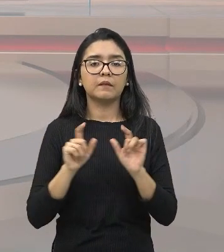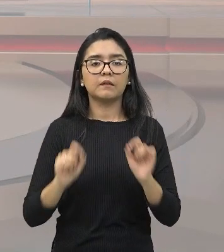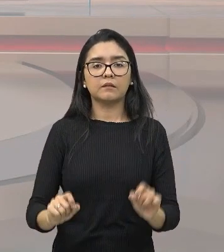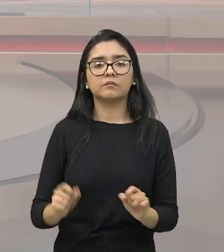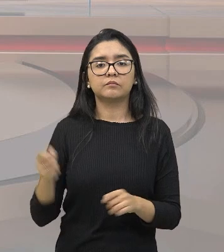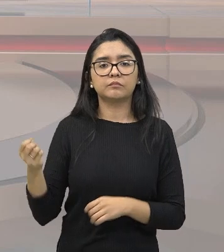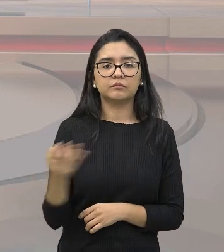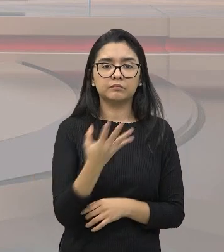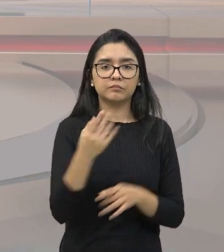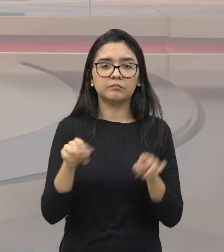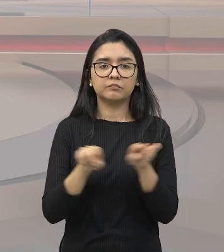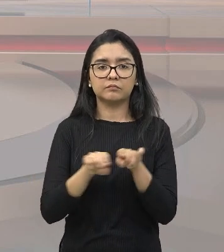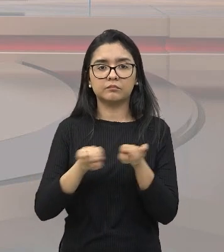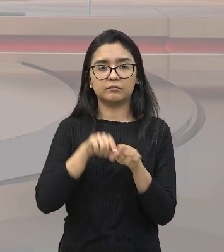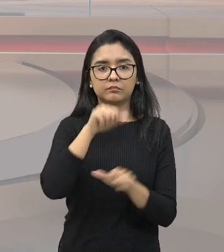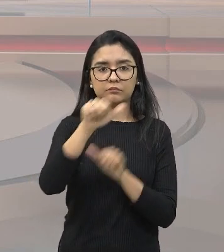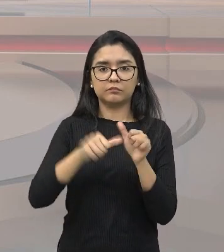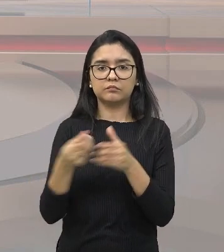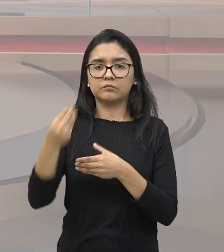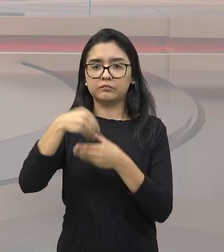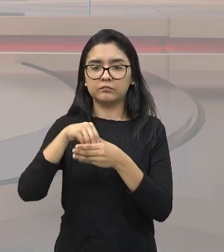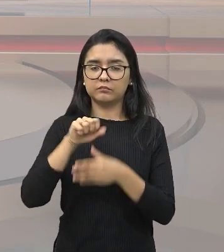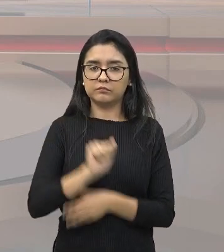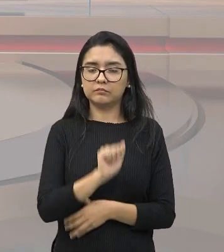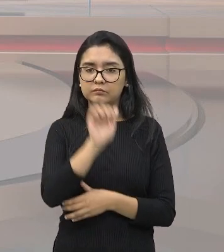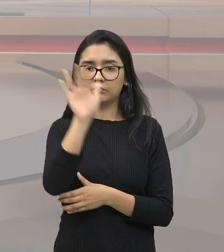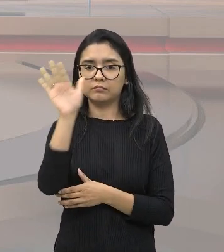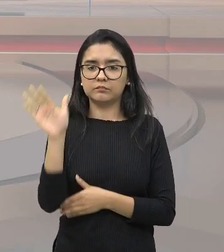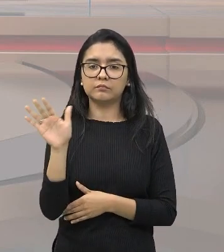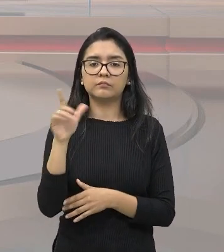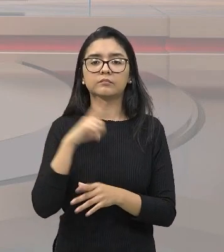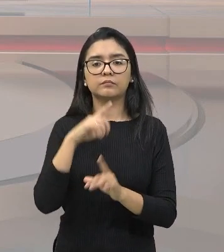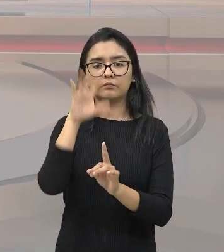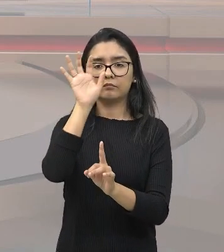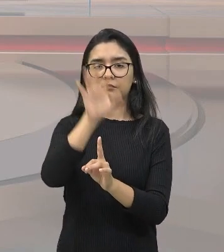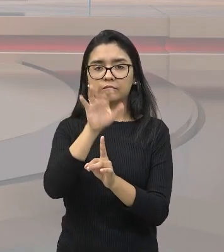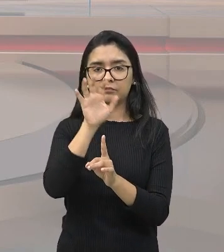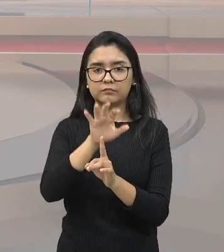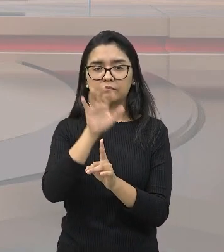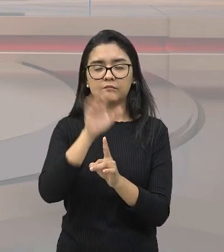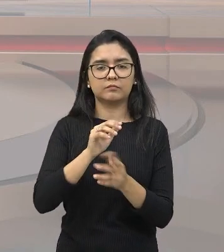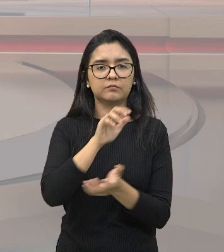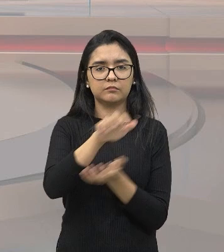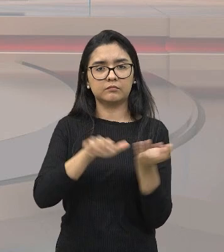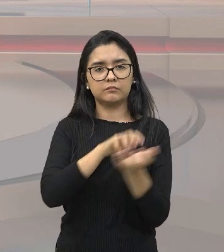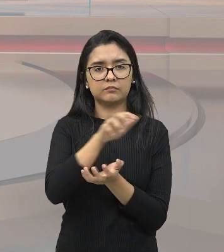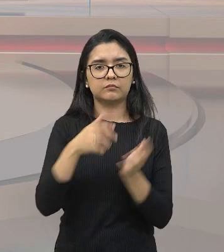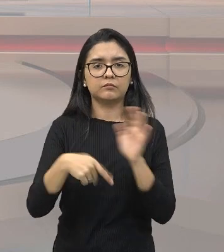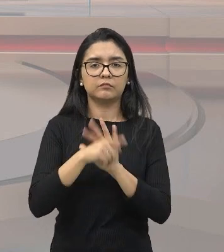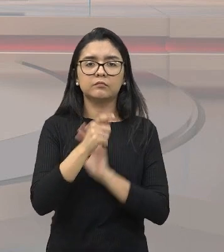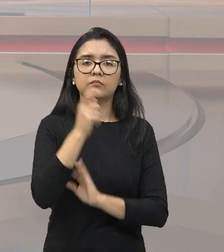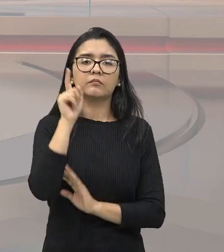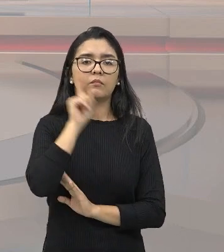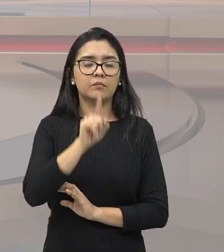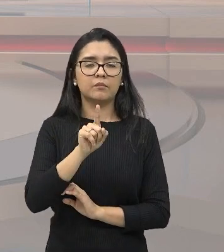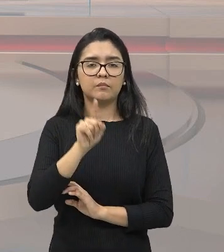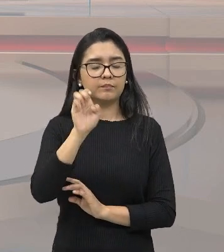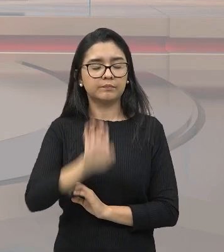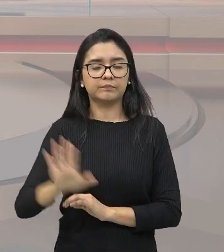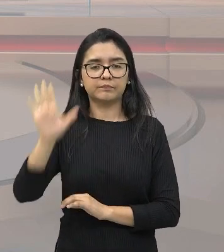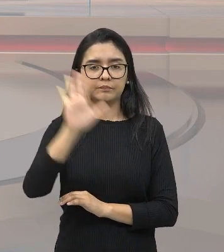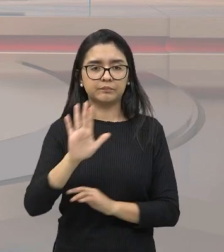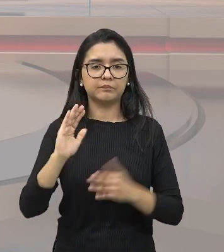reformas dentro da Ásia. Então, influenciados pelas revoluções europeias, alguns países asiáticos